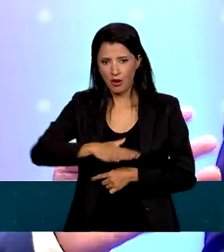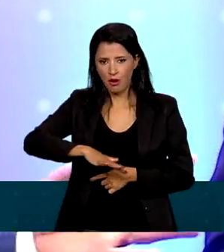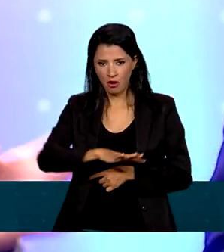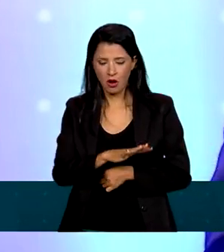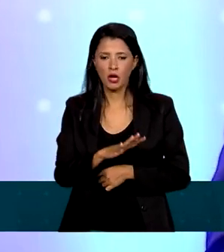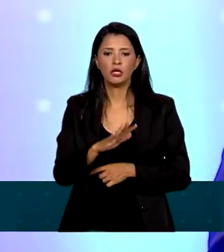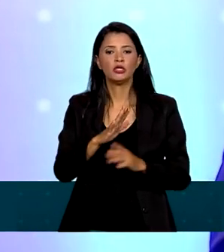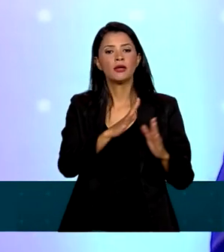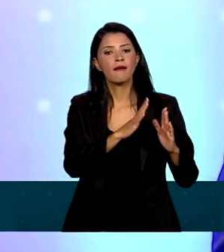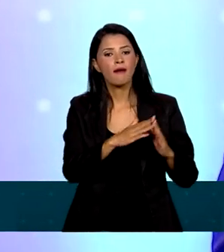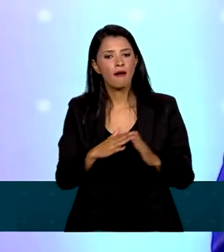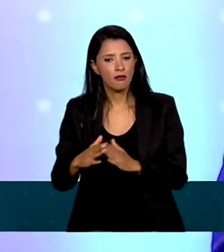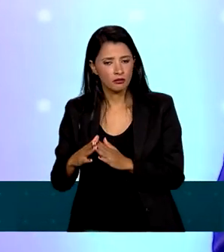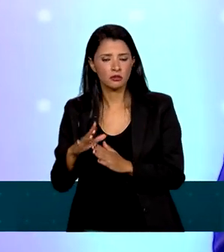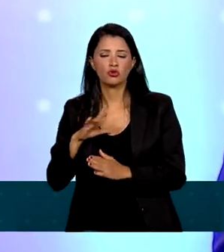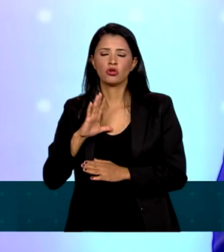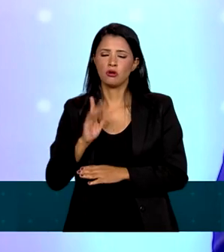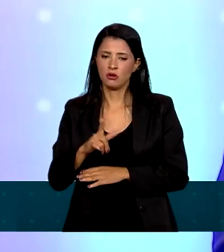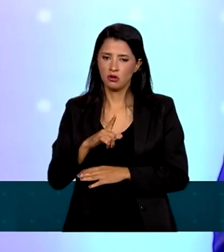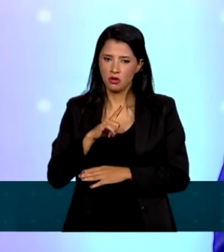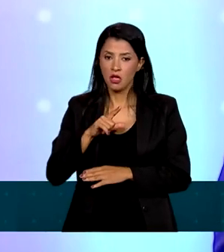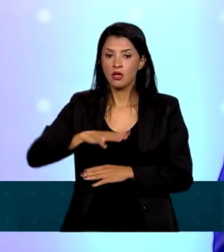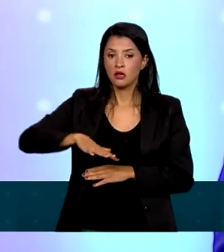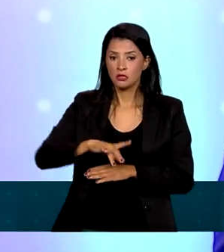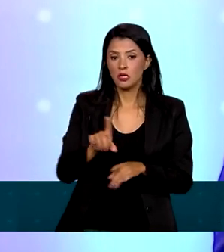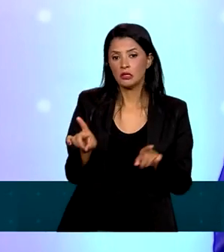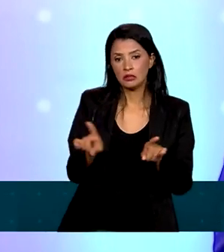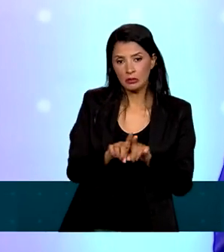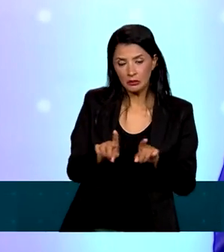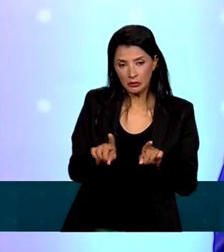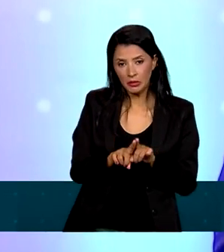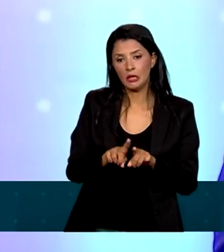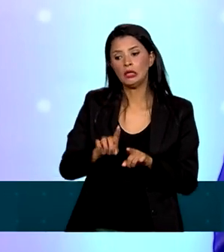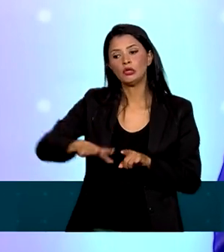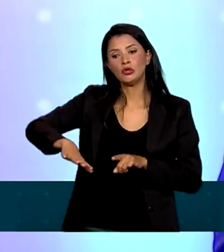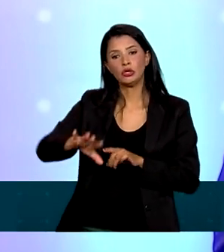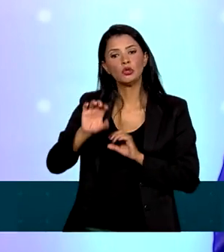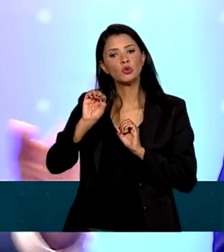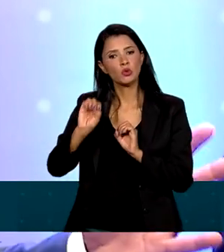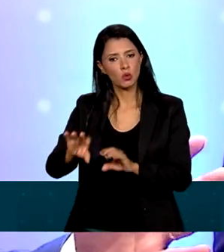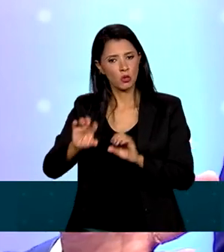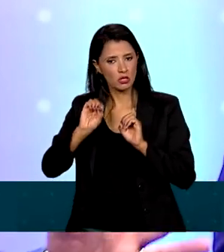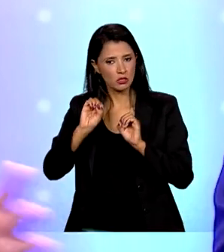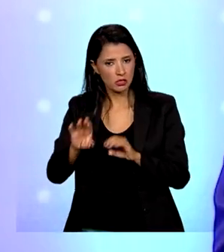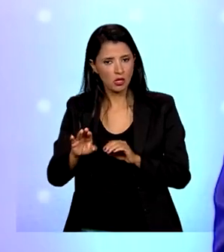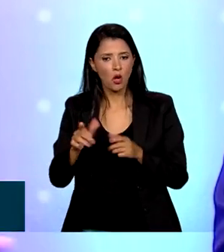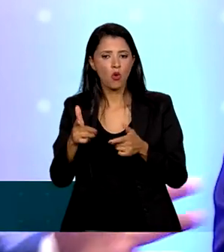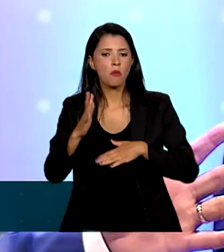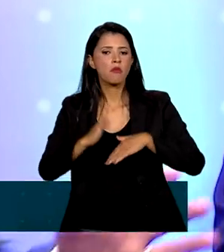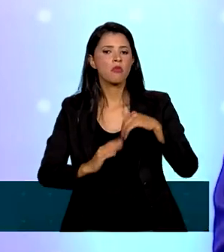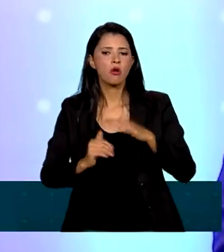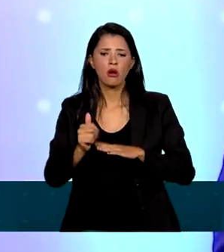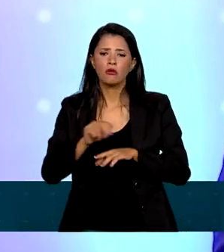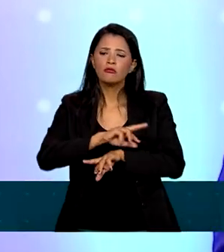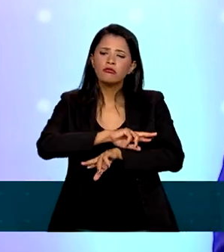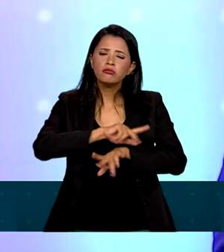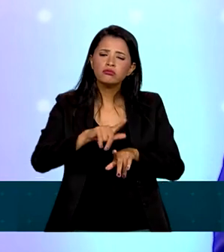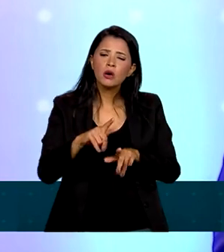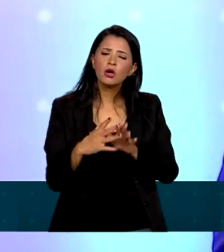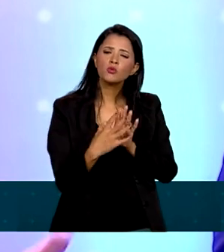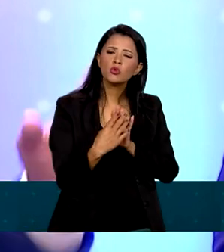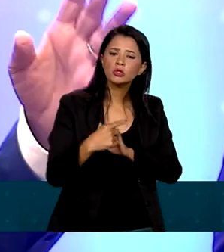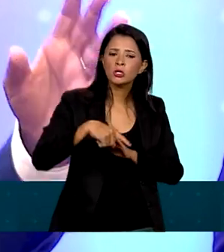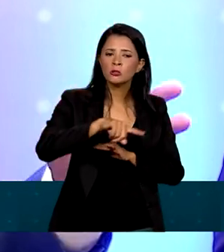Destaco também nessa área da educação, onde, na prática, com várias modelagens,